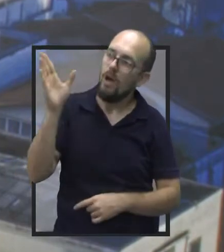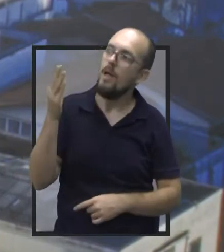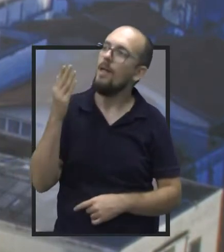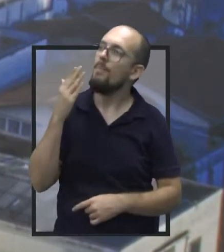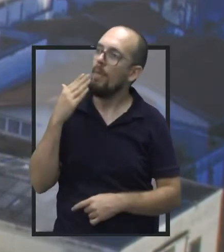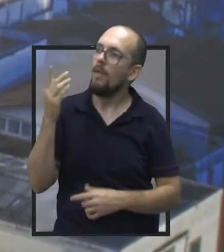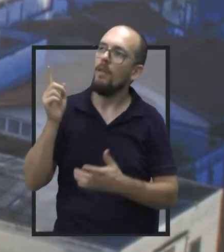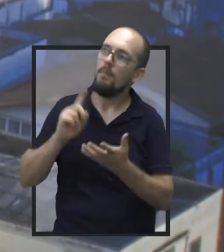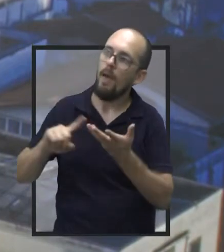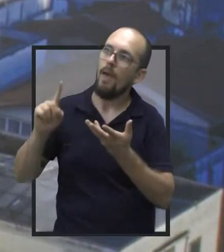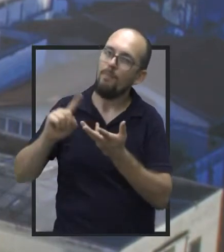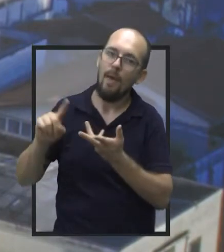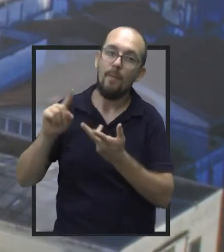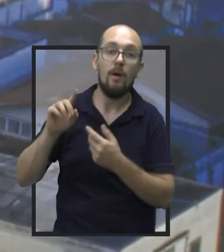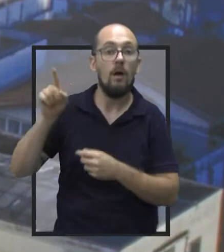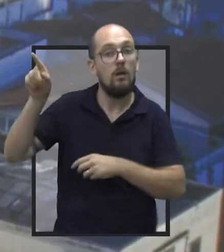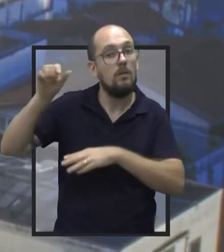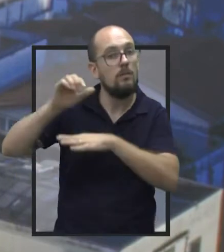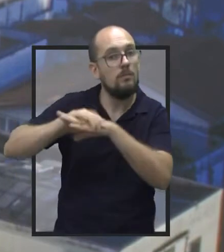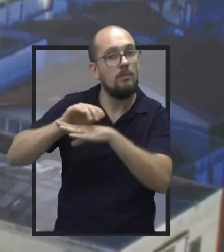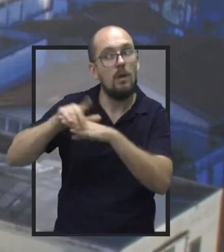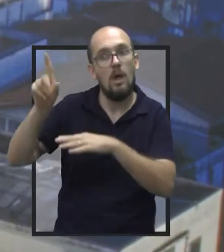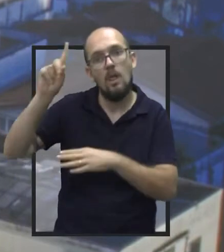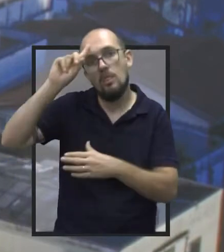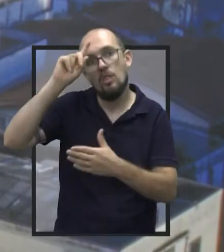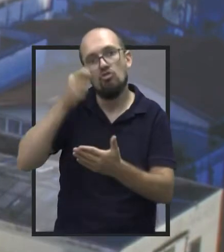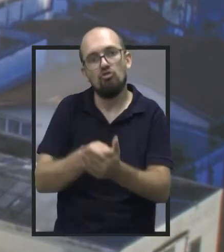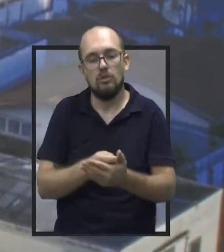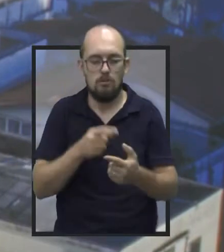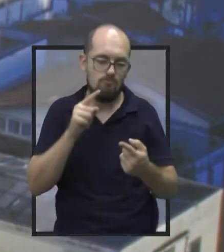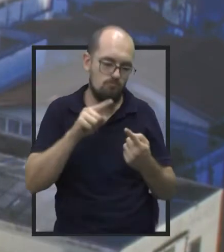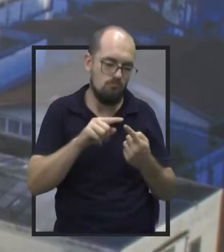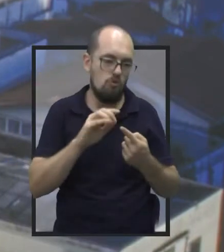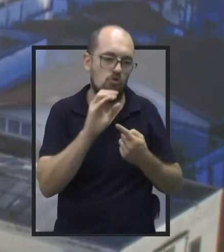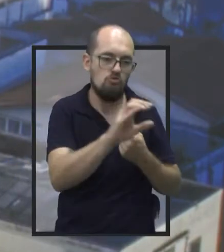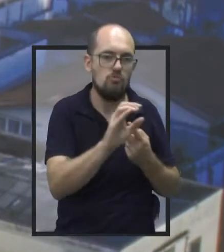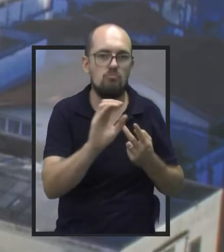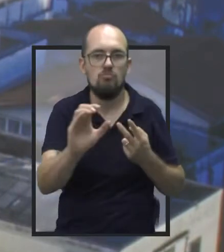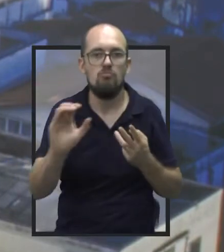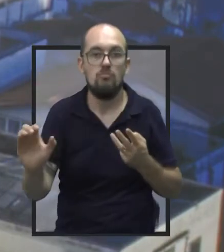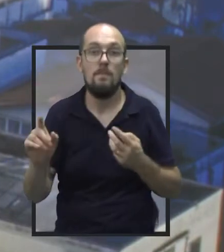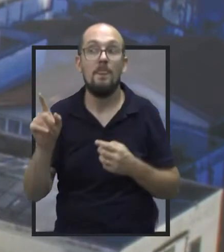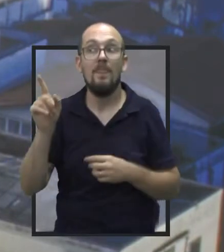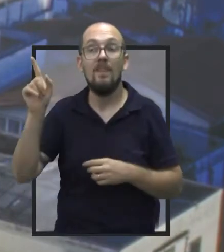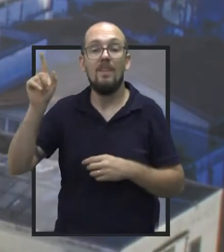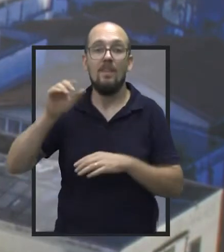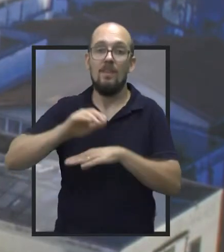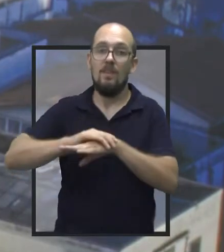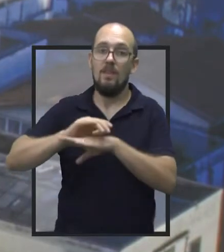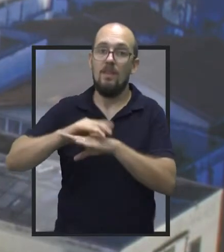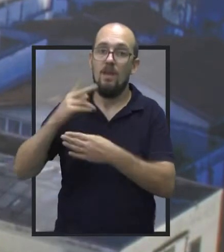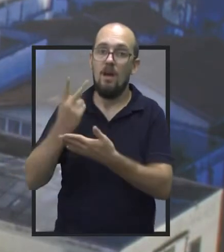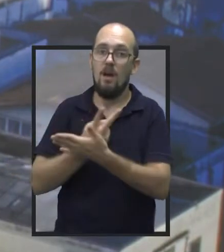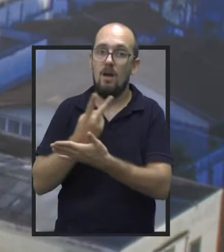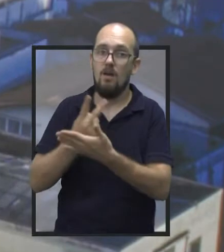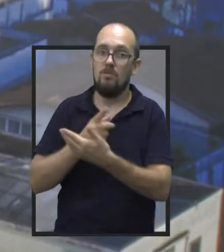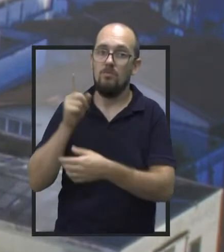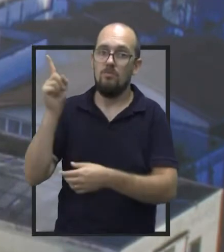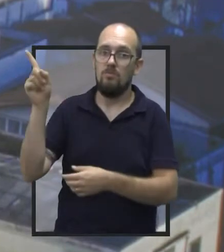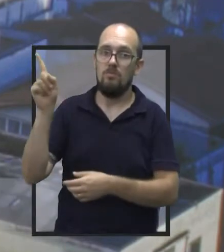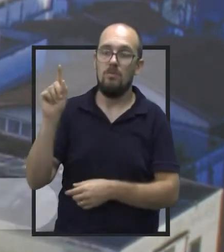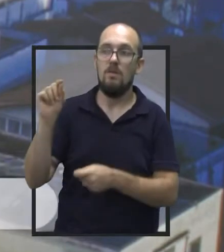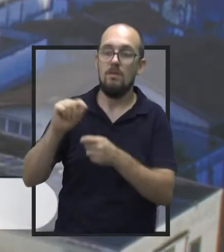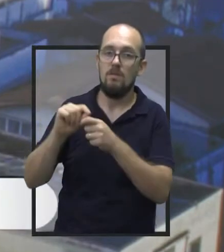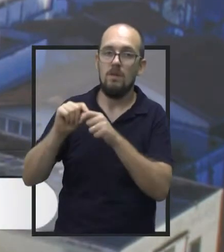cidade e aí o deputado resolve qual hospital ele vai ajudar e esse erro foi um erro da Secretaria do Estado da Saúde. Eles